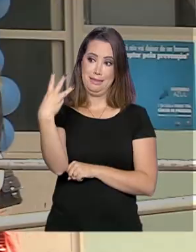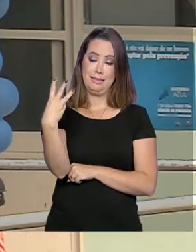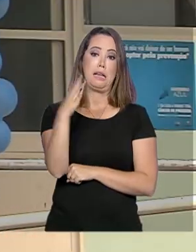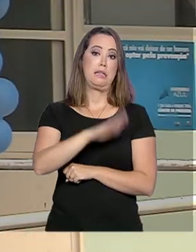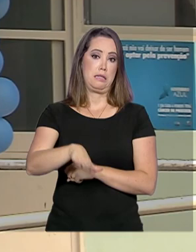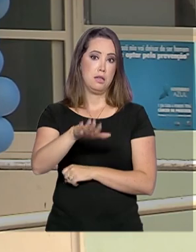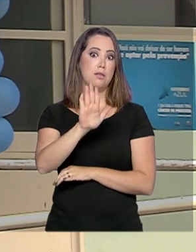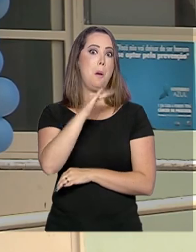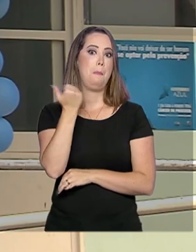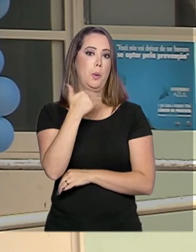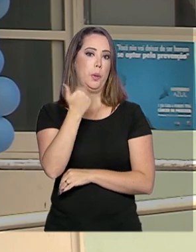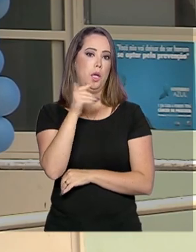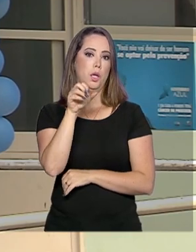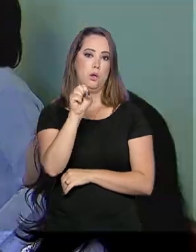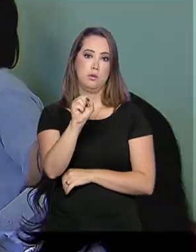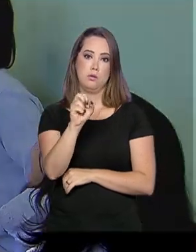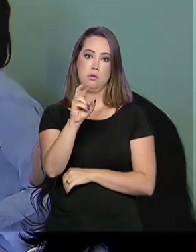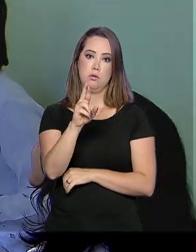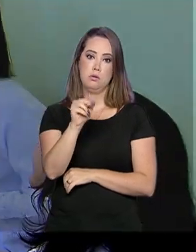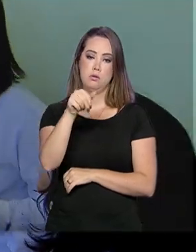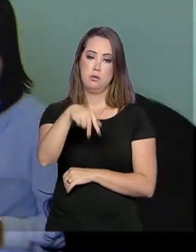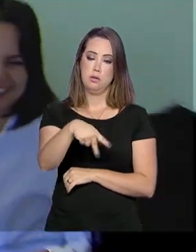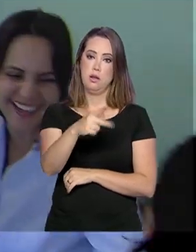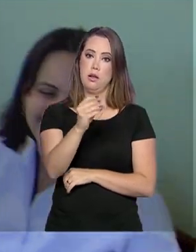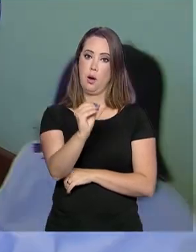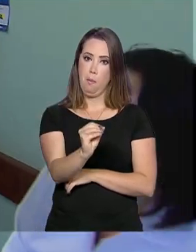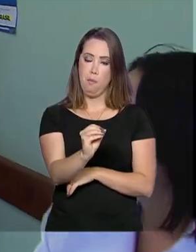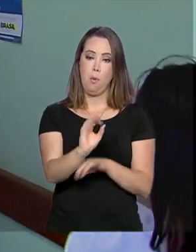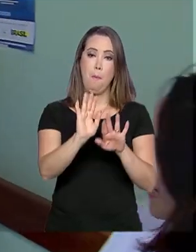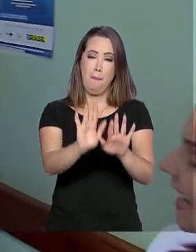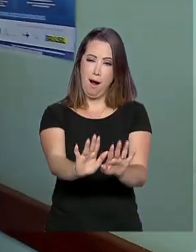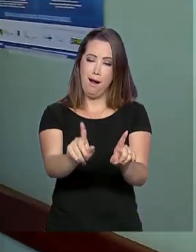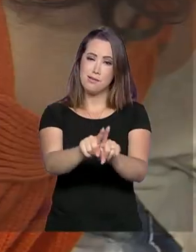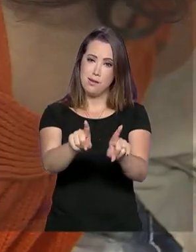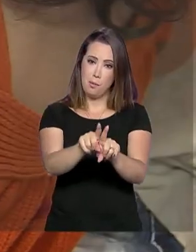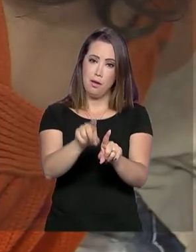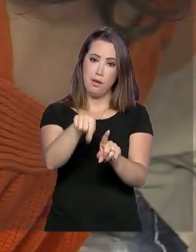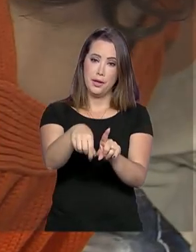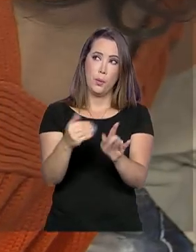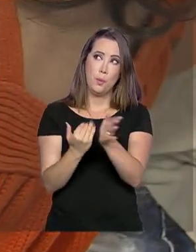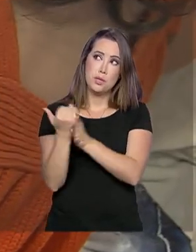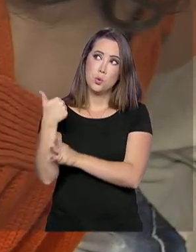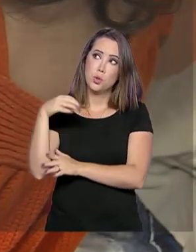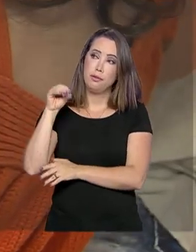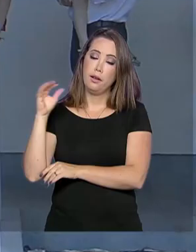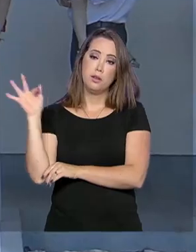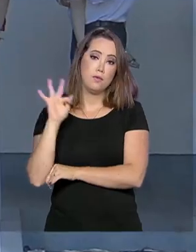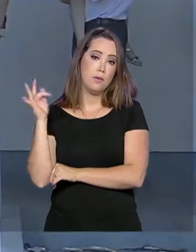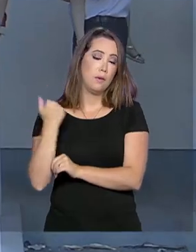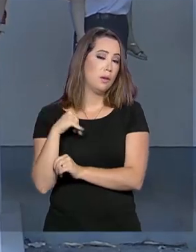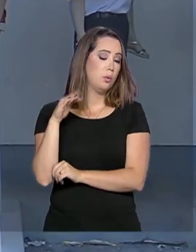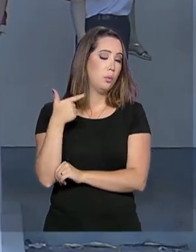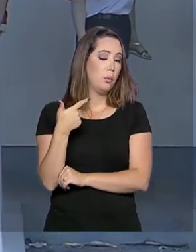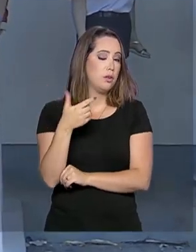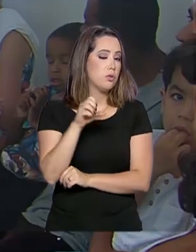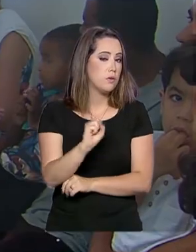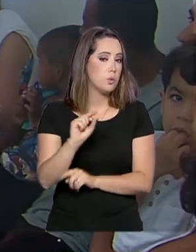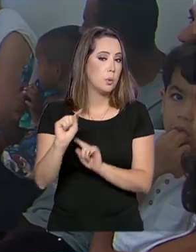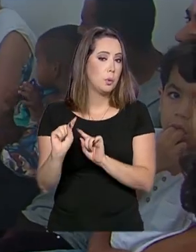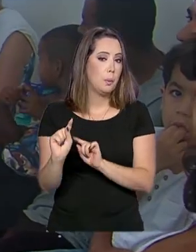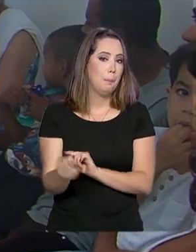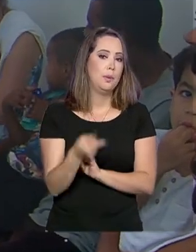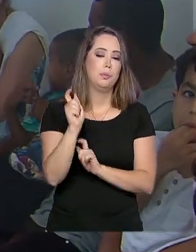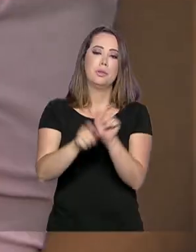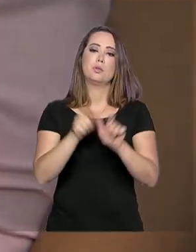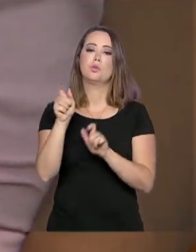morreram por causa do sarampo. Por outro lado, desde o início da mobilização, no dia 10 de fevereiro, mais de 28 mil pessoas nessa